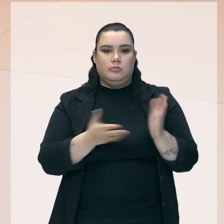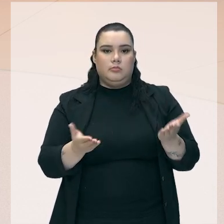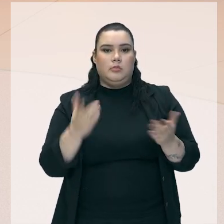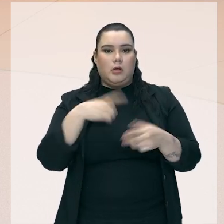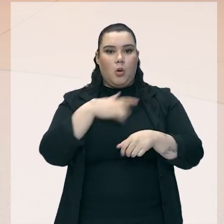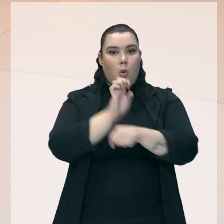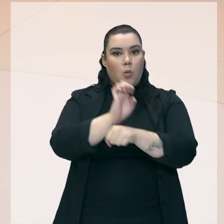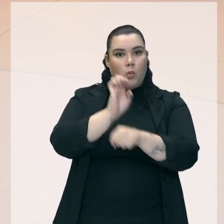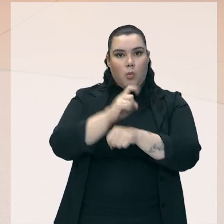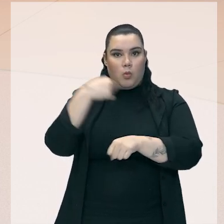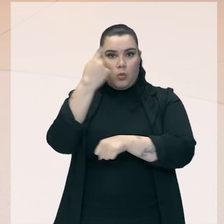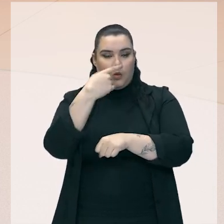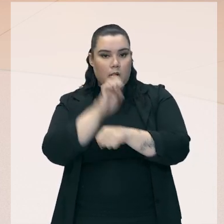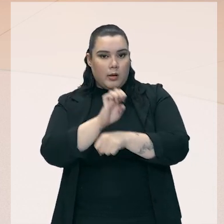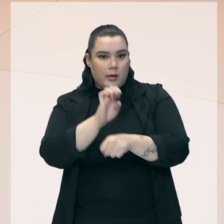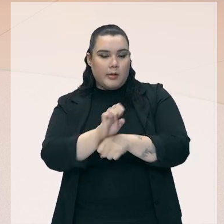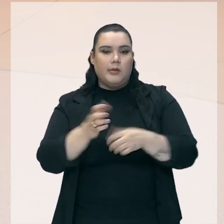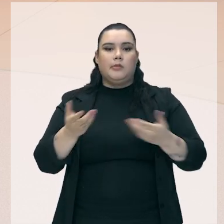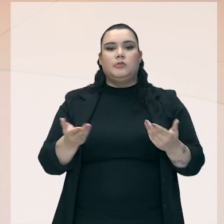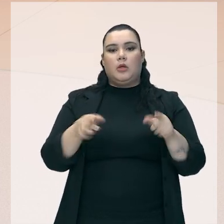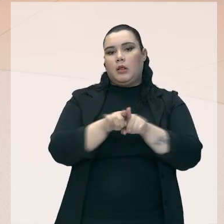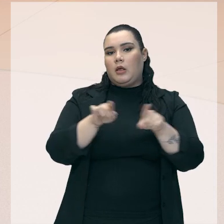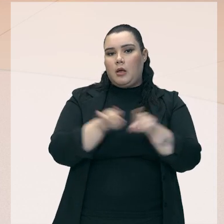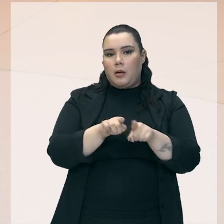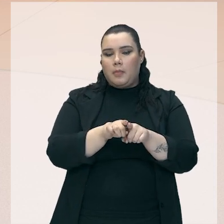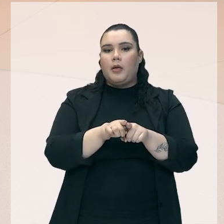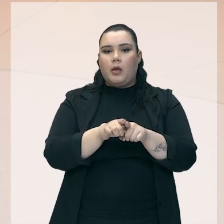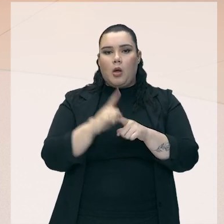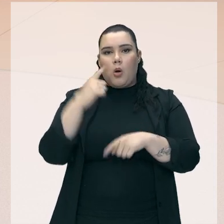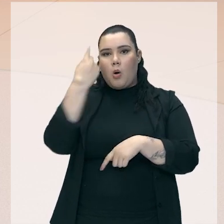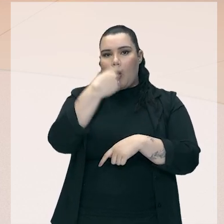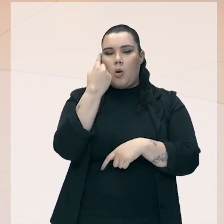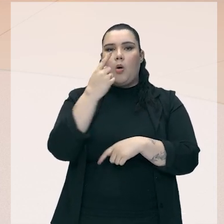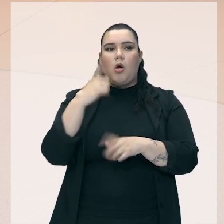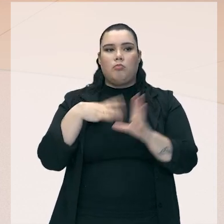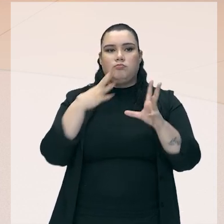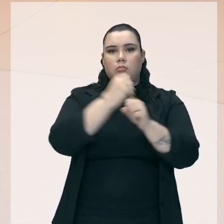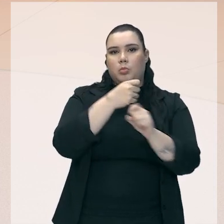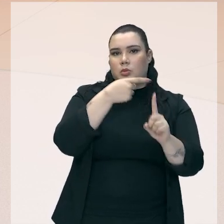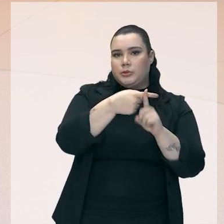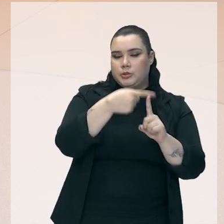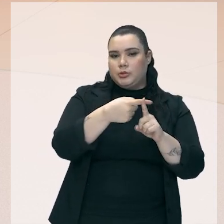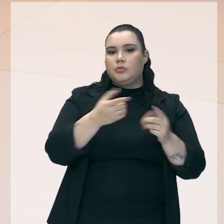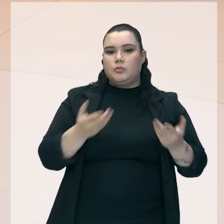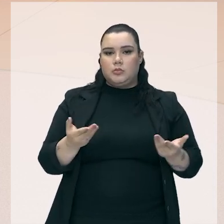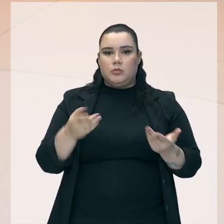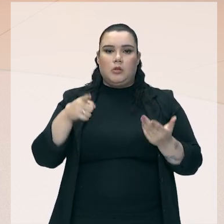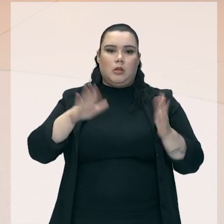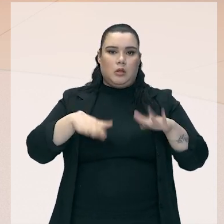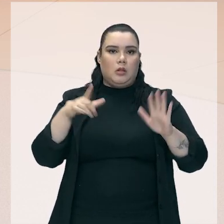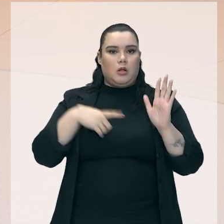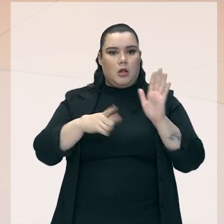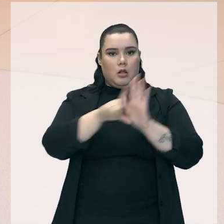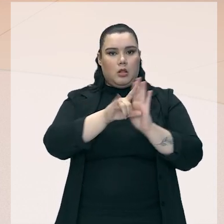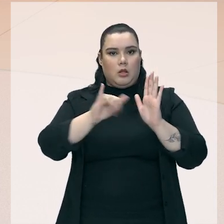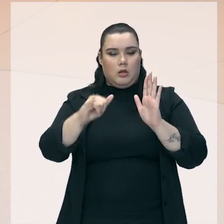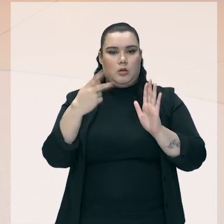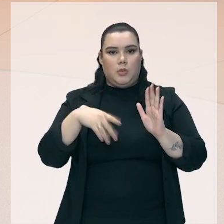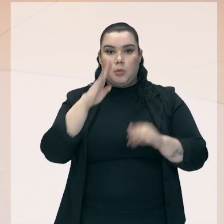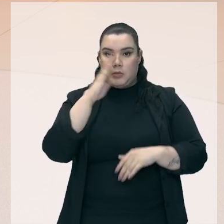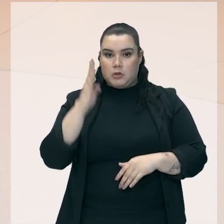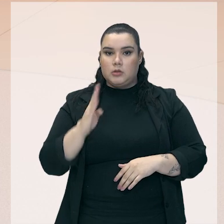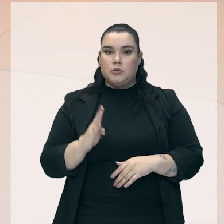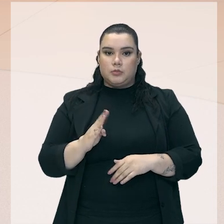extras, a questão do banco de horas, né, então são esses acertos que existem na legislação brasileira,